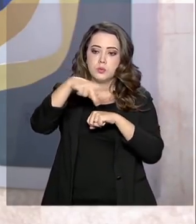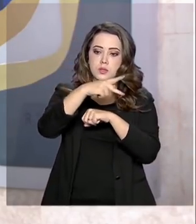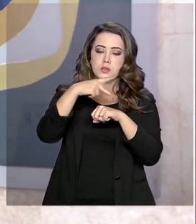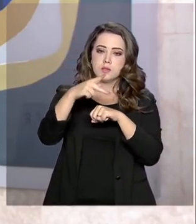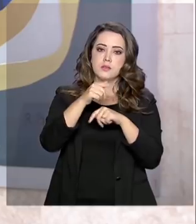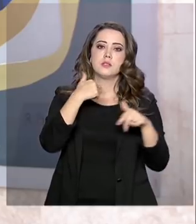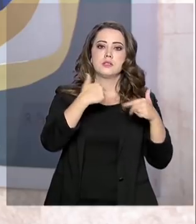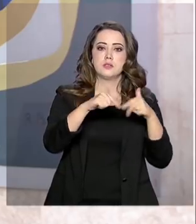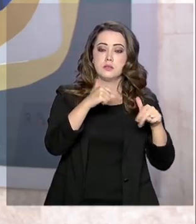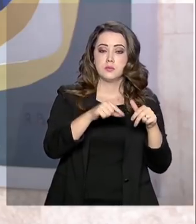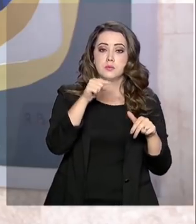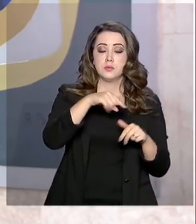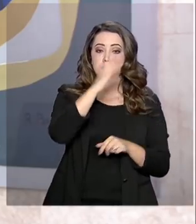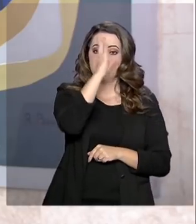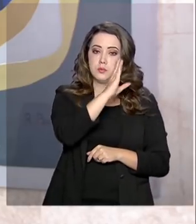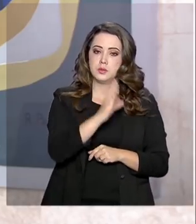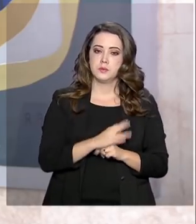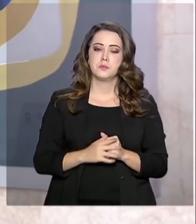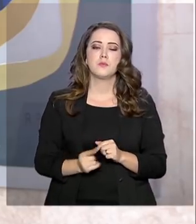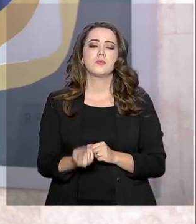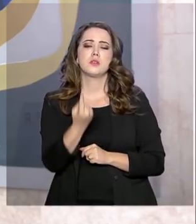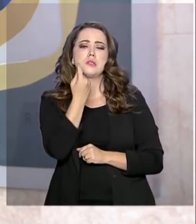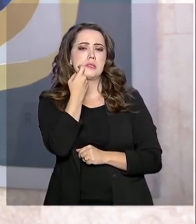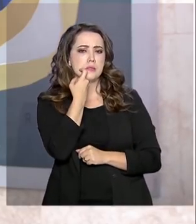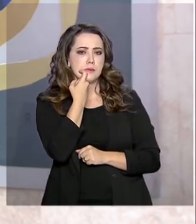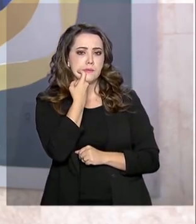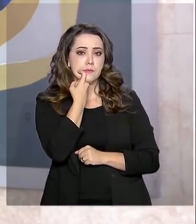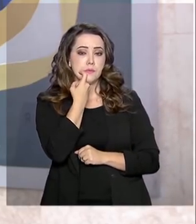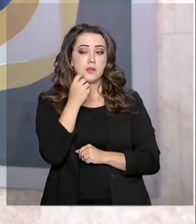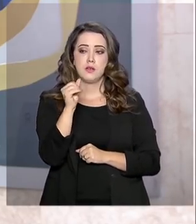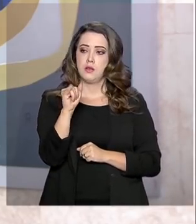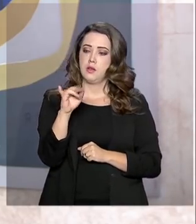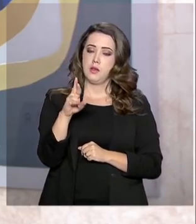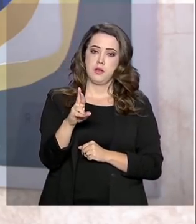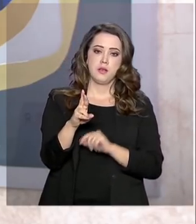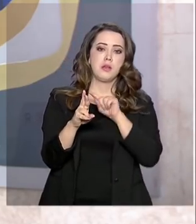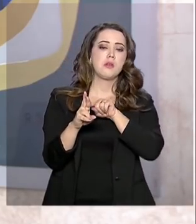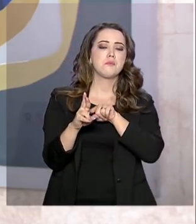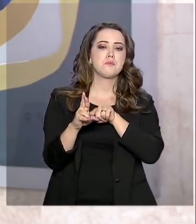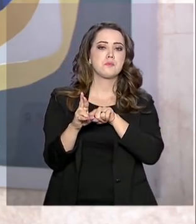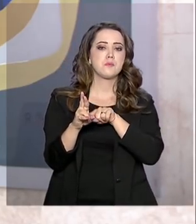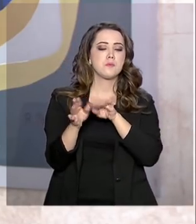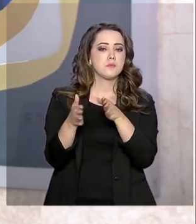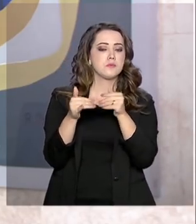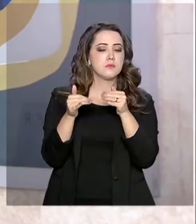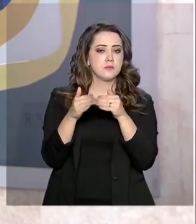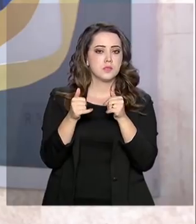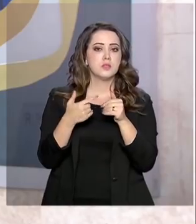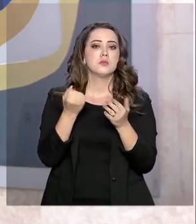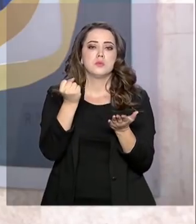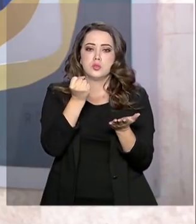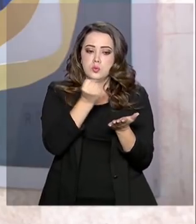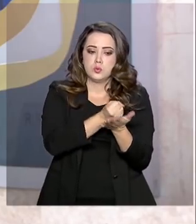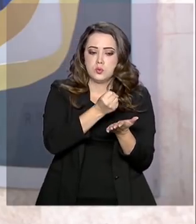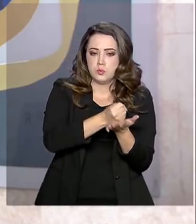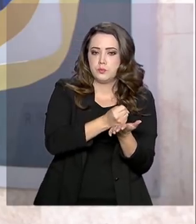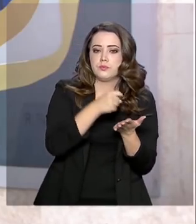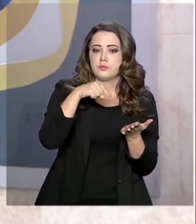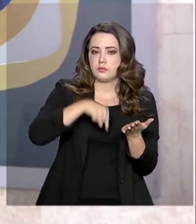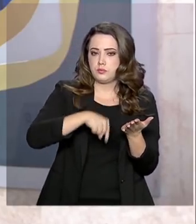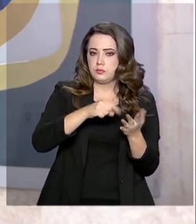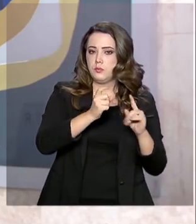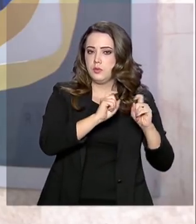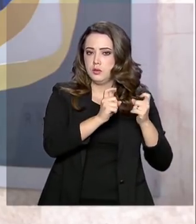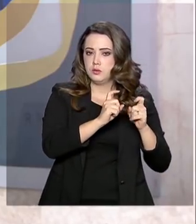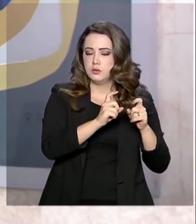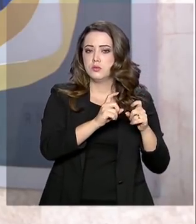domésticos no Brasil. Na última sexta-feira, a Air Europa solicitou registro de empresa brasileira com sede